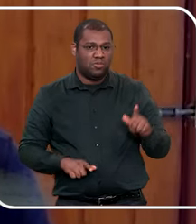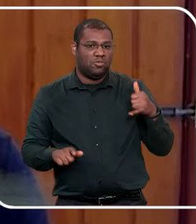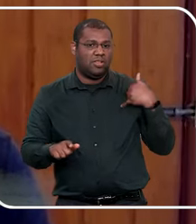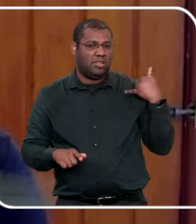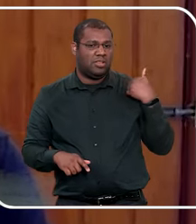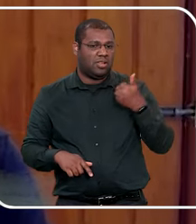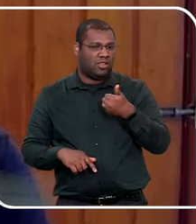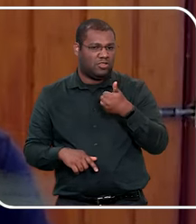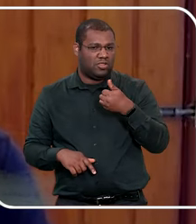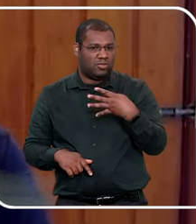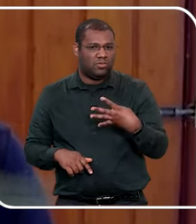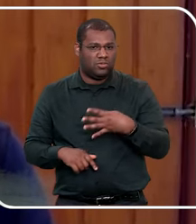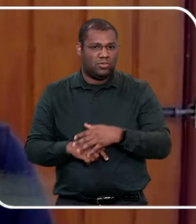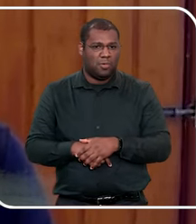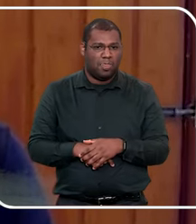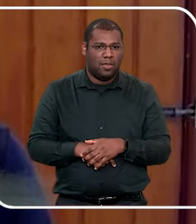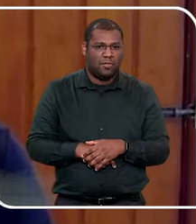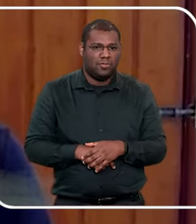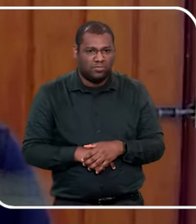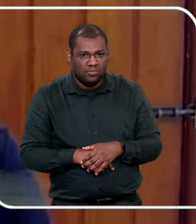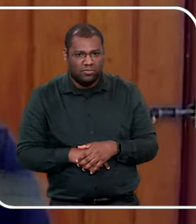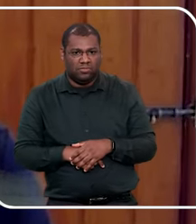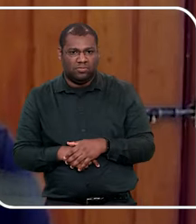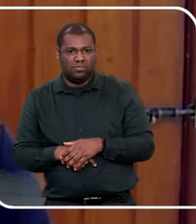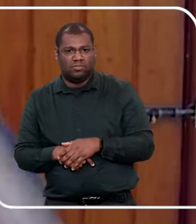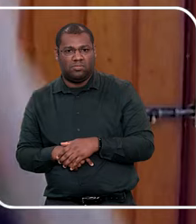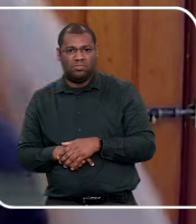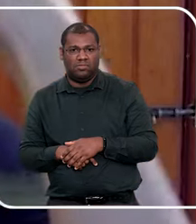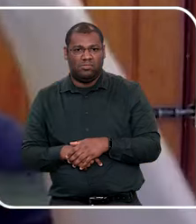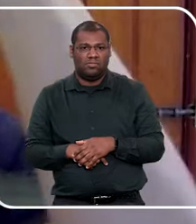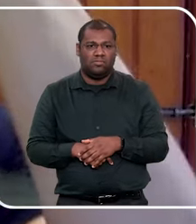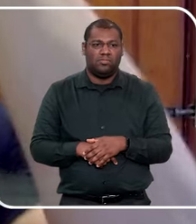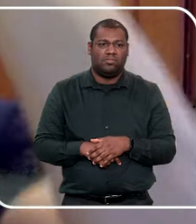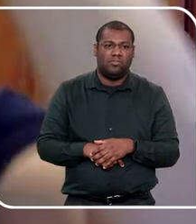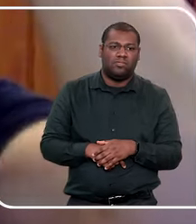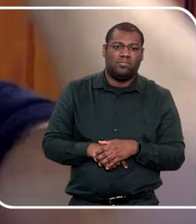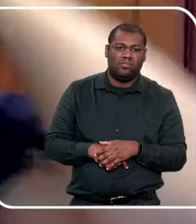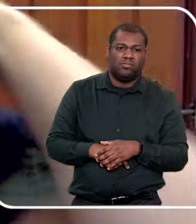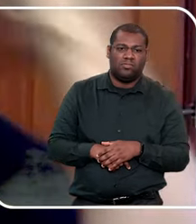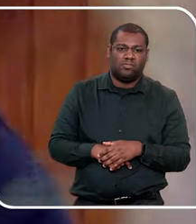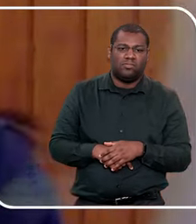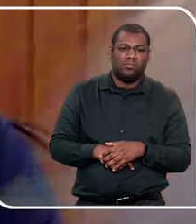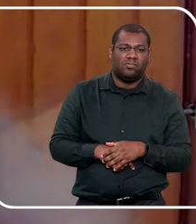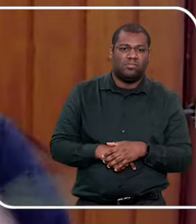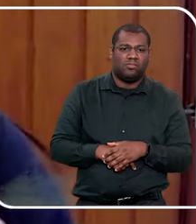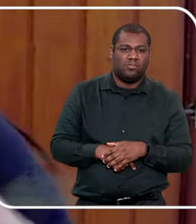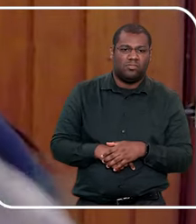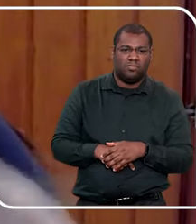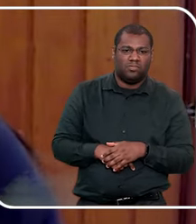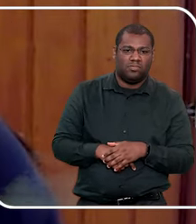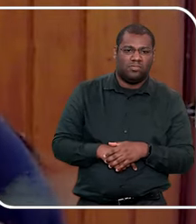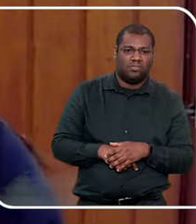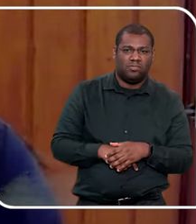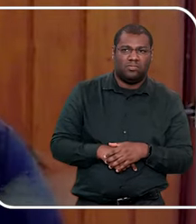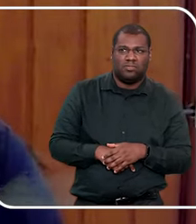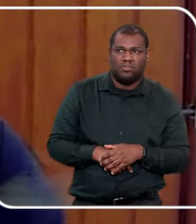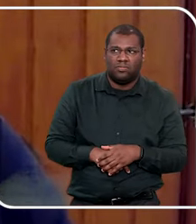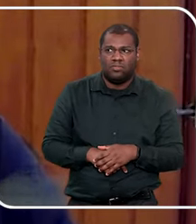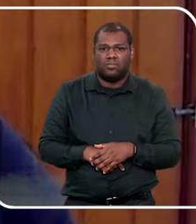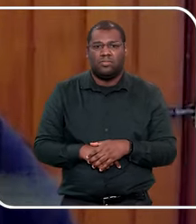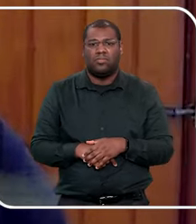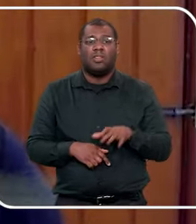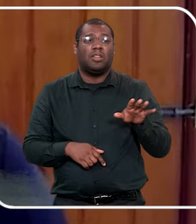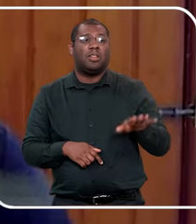eu acho que, que não é, não sei se é questão penal, mas sexualmente ele está